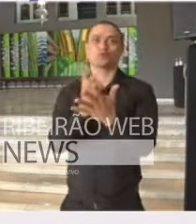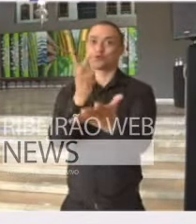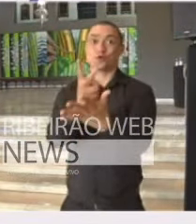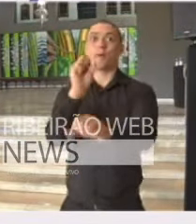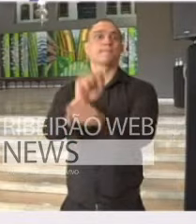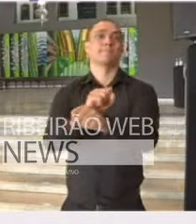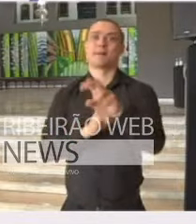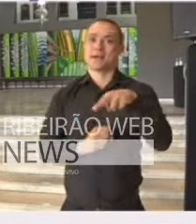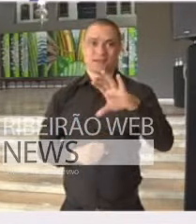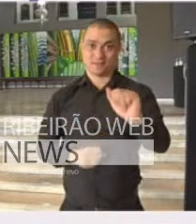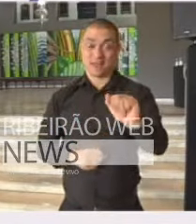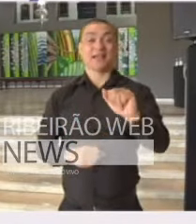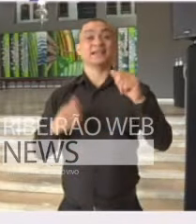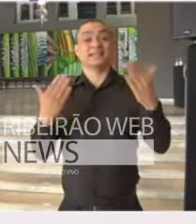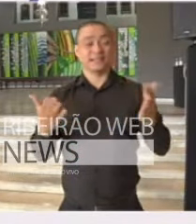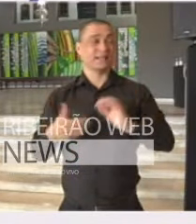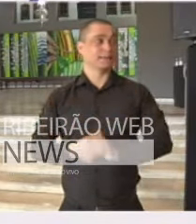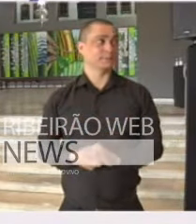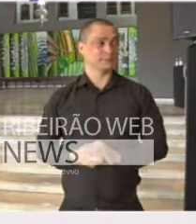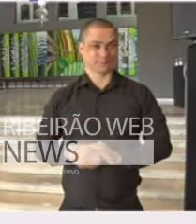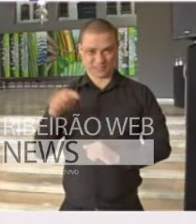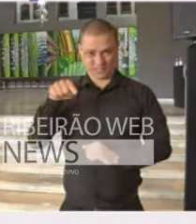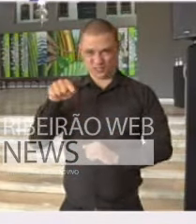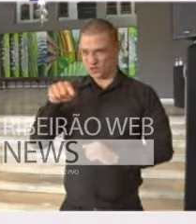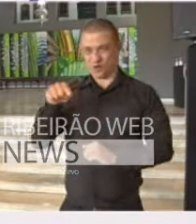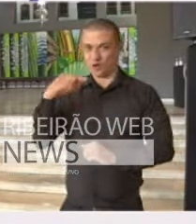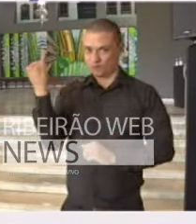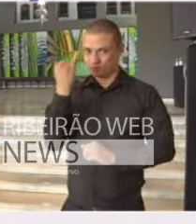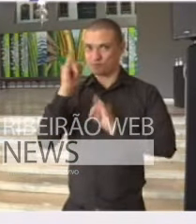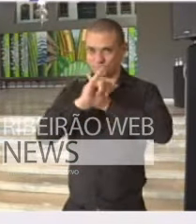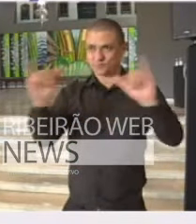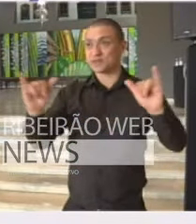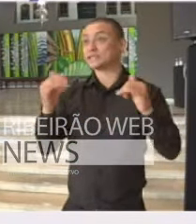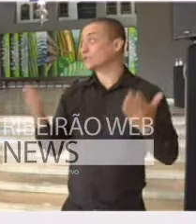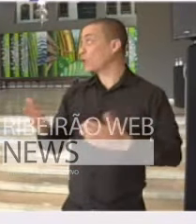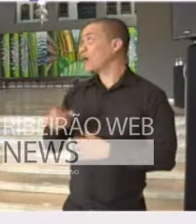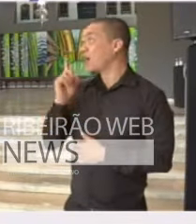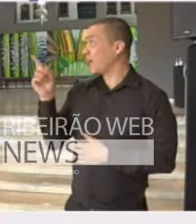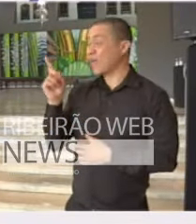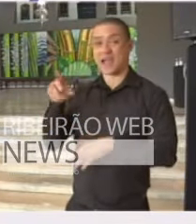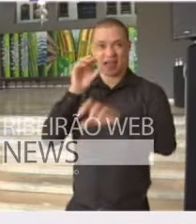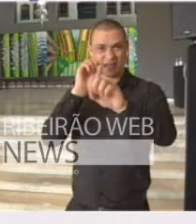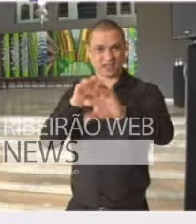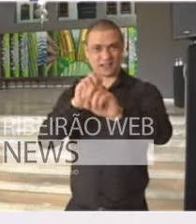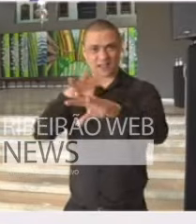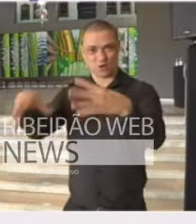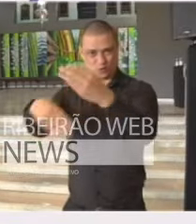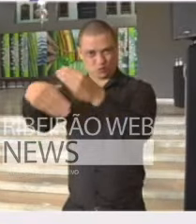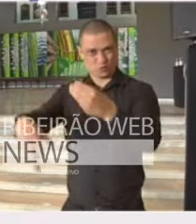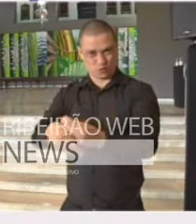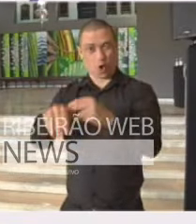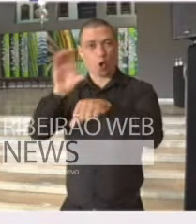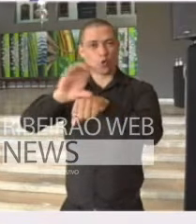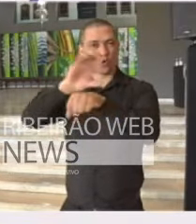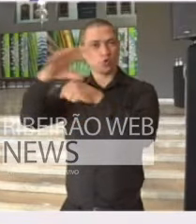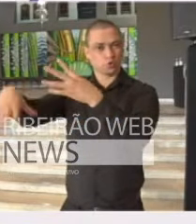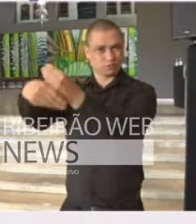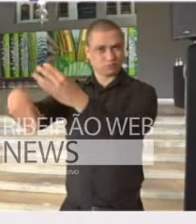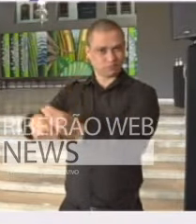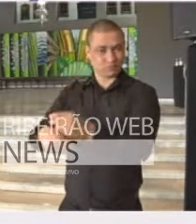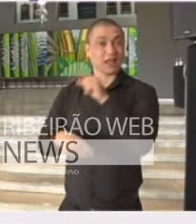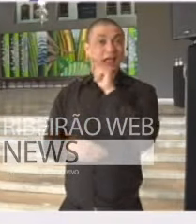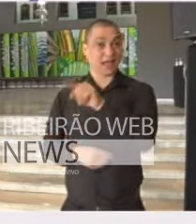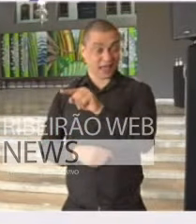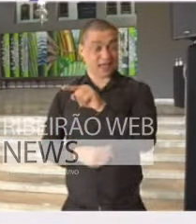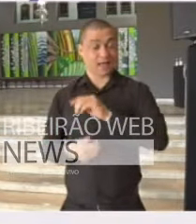aprendizados. E essa é uma ponderação importante. No caso da educação complementar, apenas um comentário, ela vai